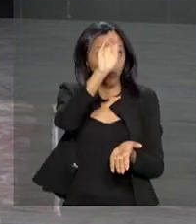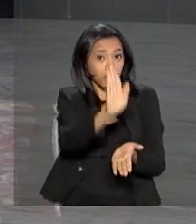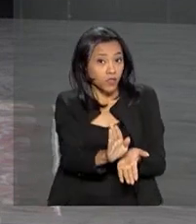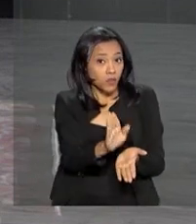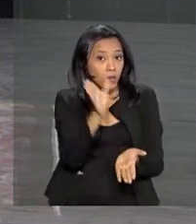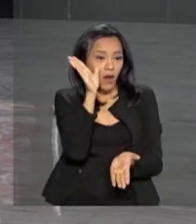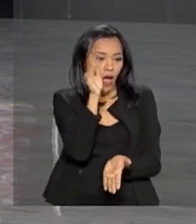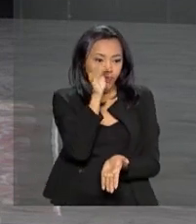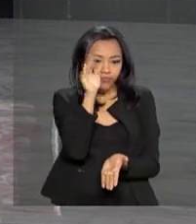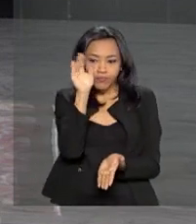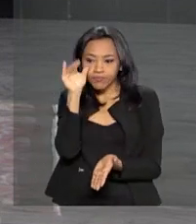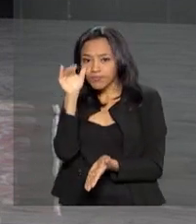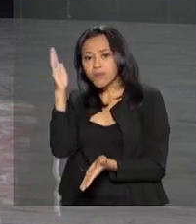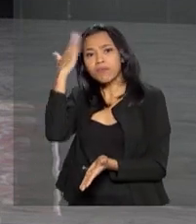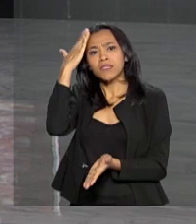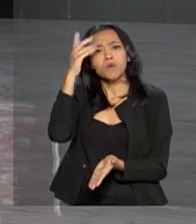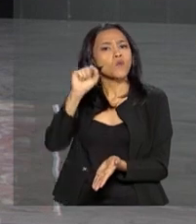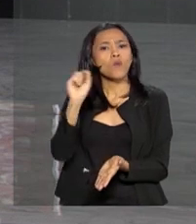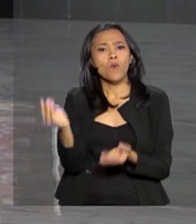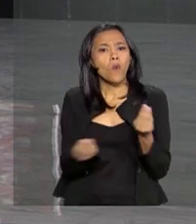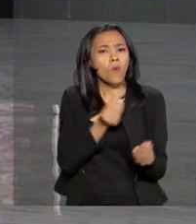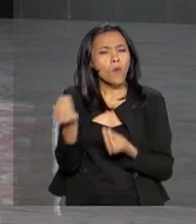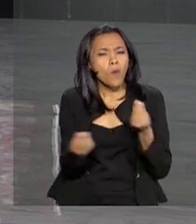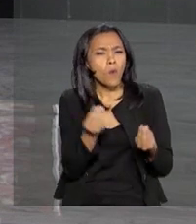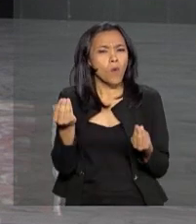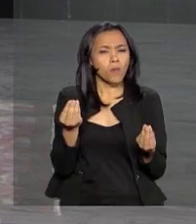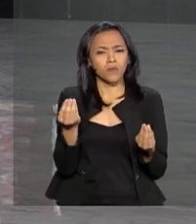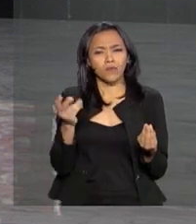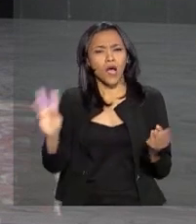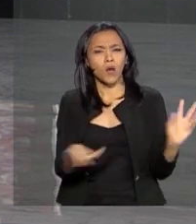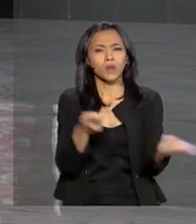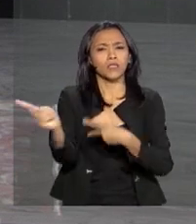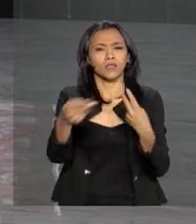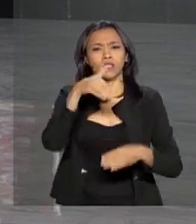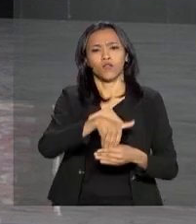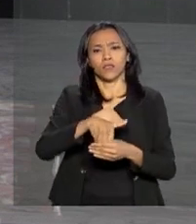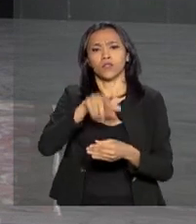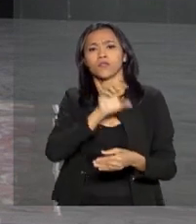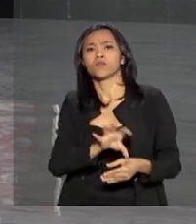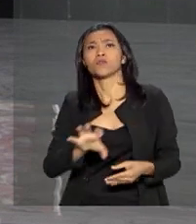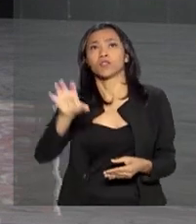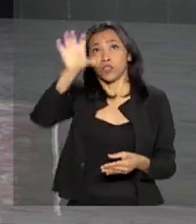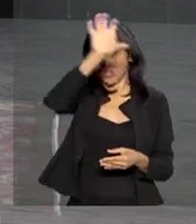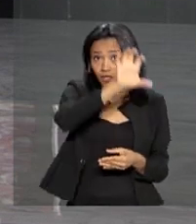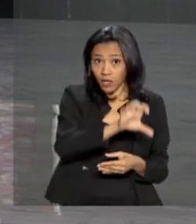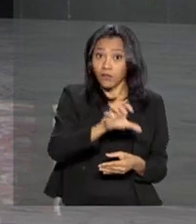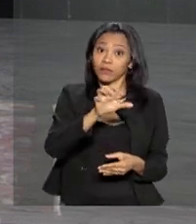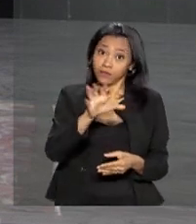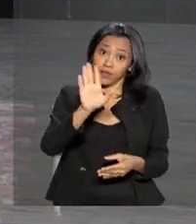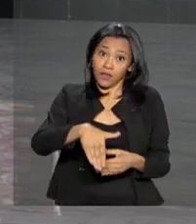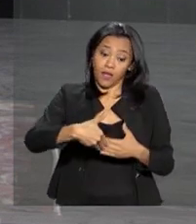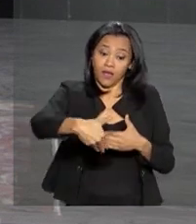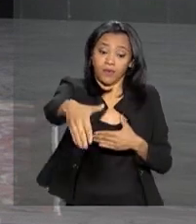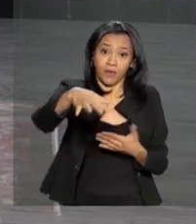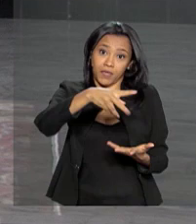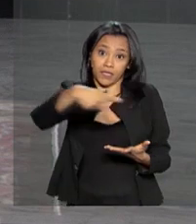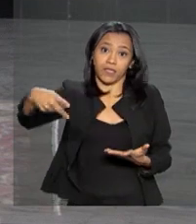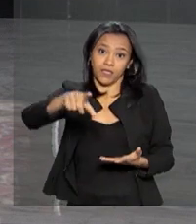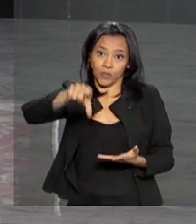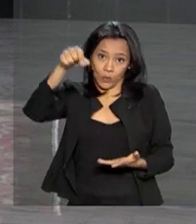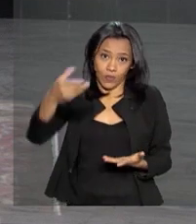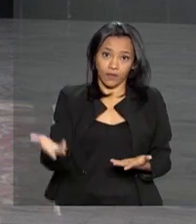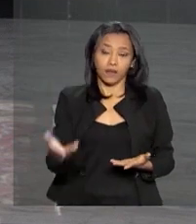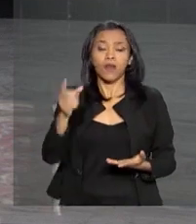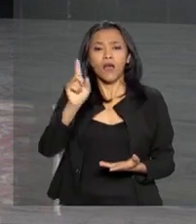começa os trabalhos de observação aí do segundo turno da disputa presidencial nesta semana.